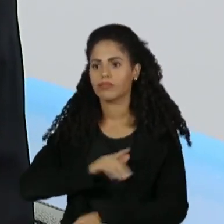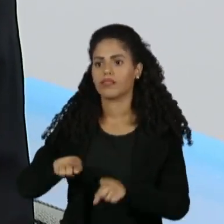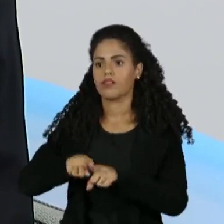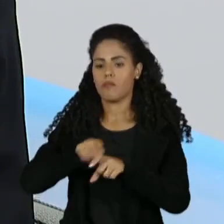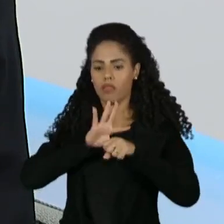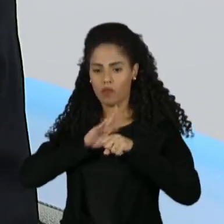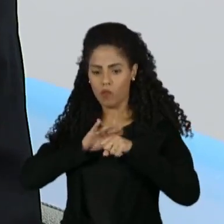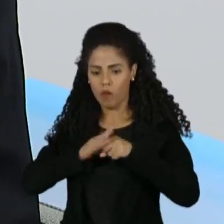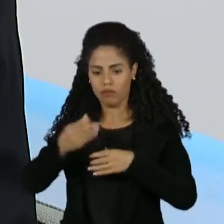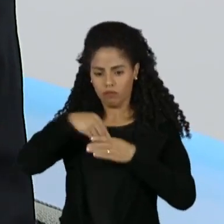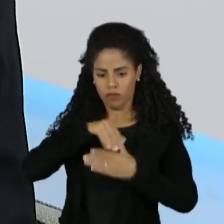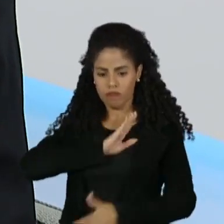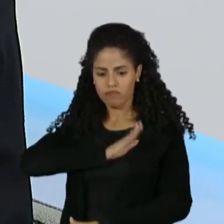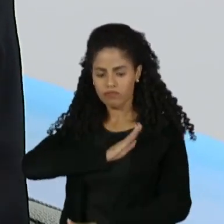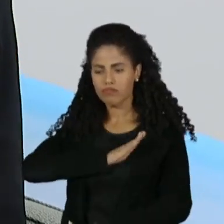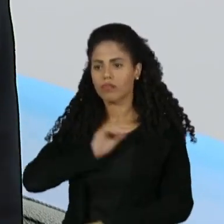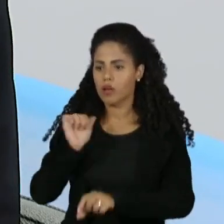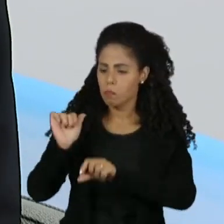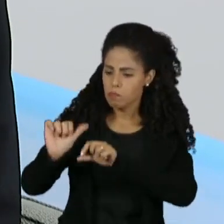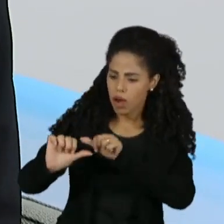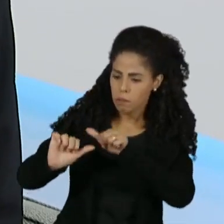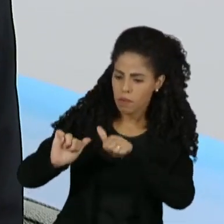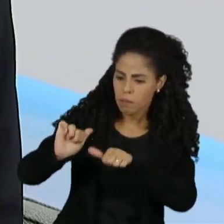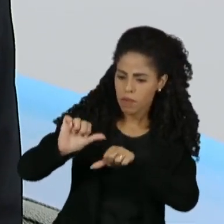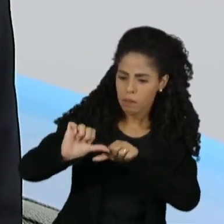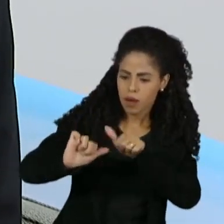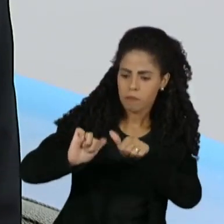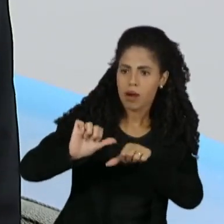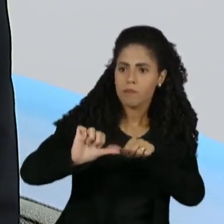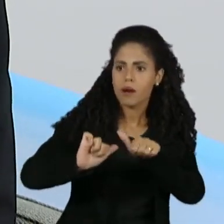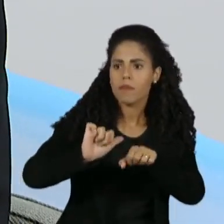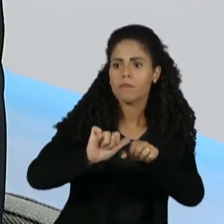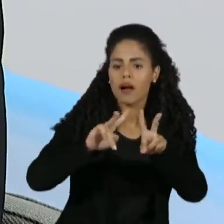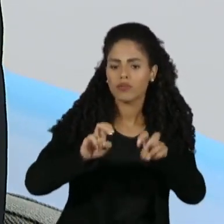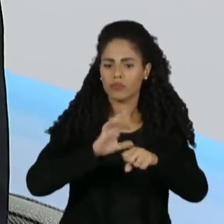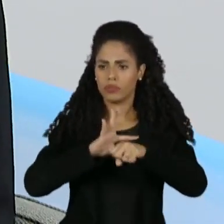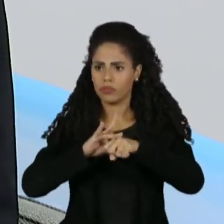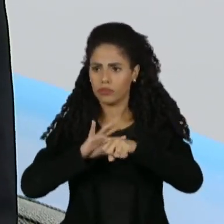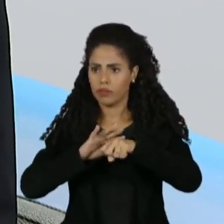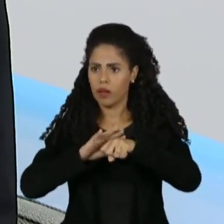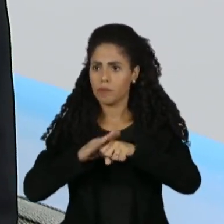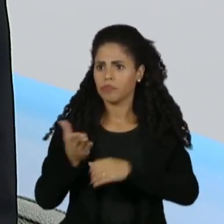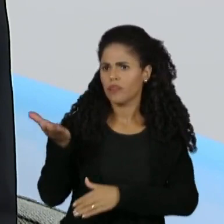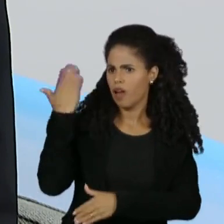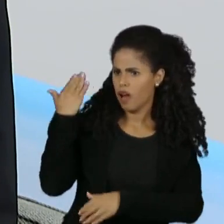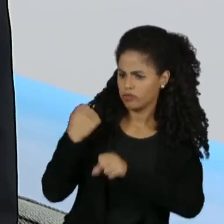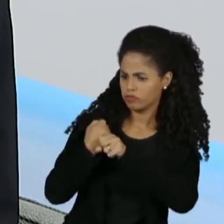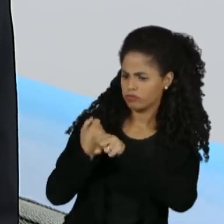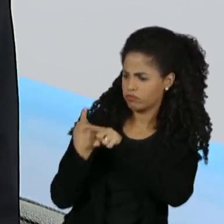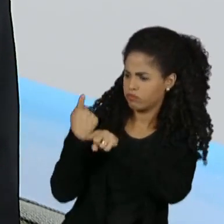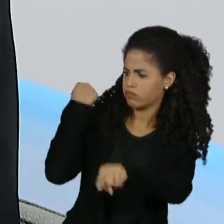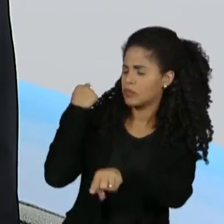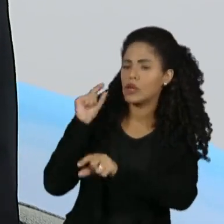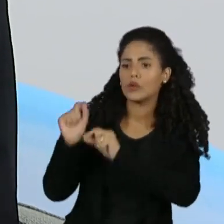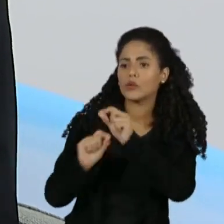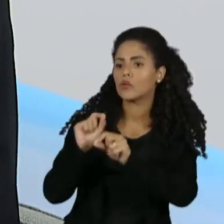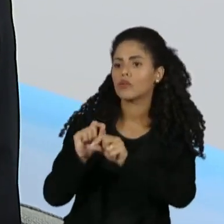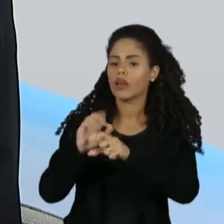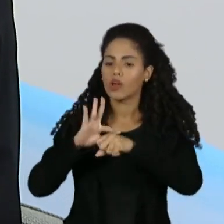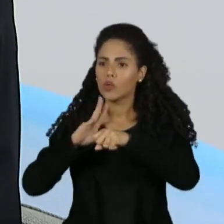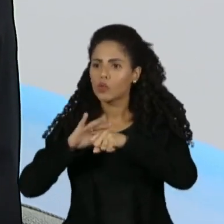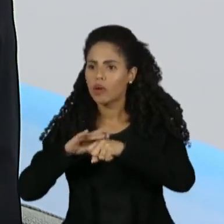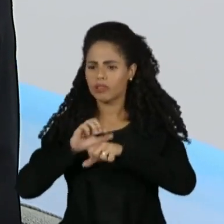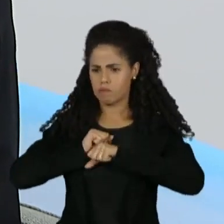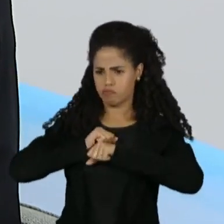doenças crônicas que mudam a epidemiologia das doenças. Nós falávamos há uns anos atrás sobre doenças